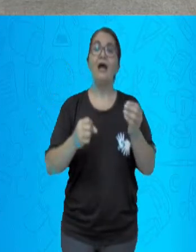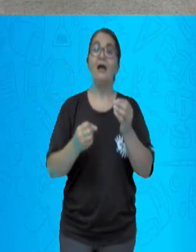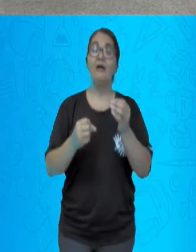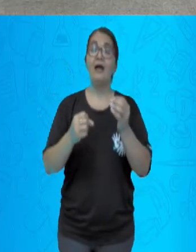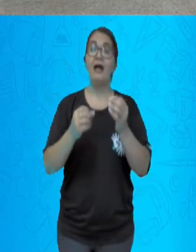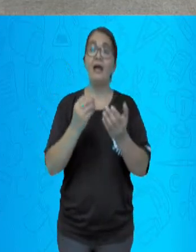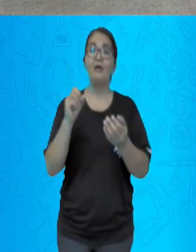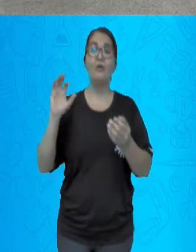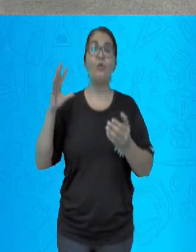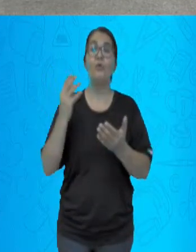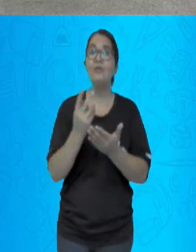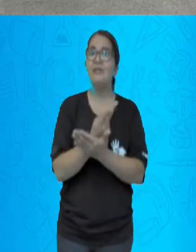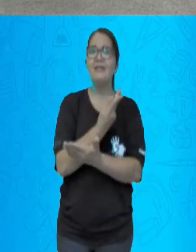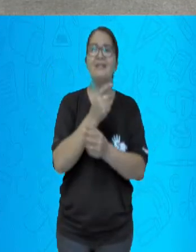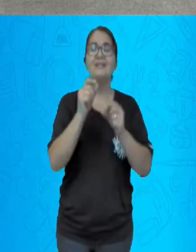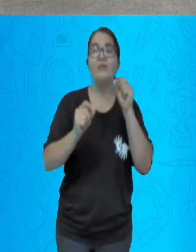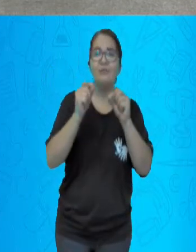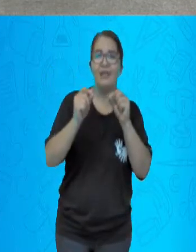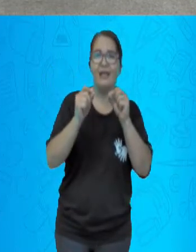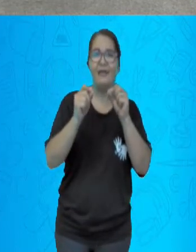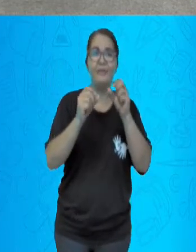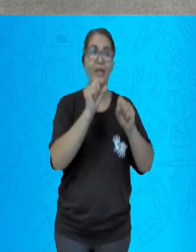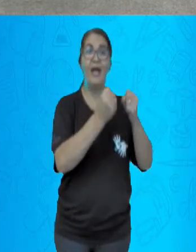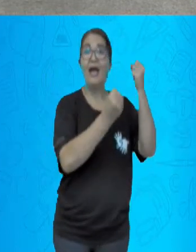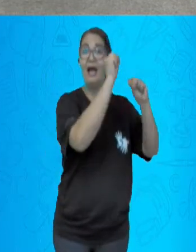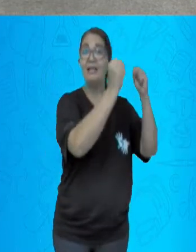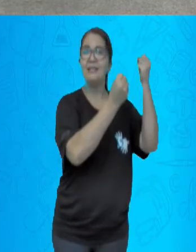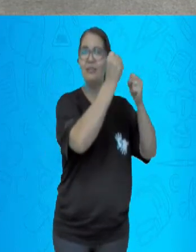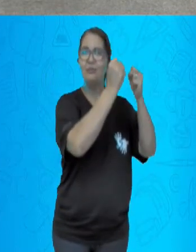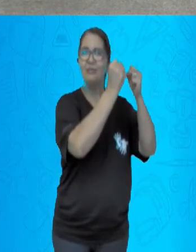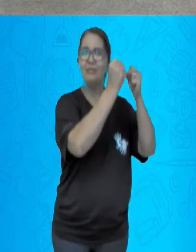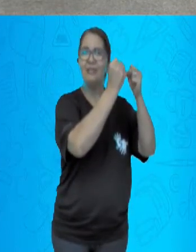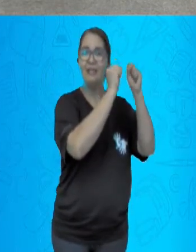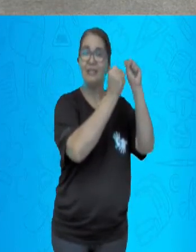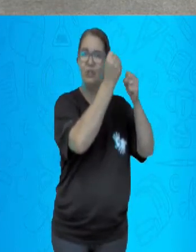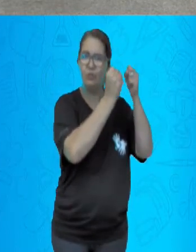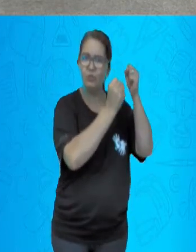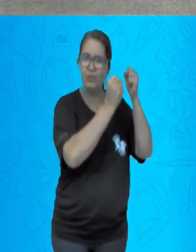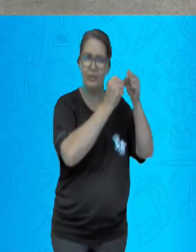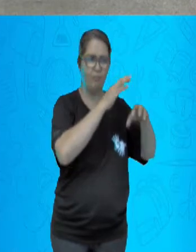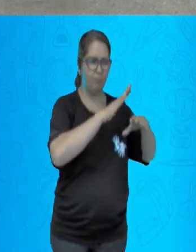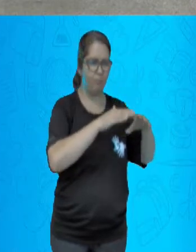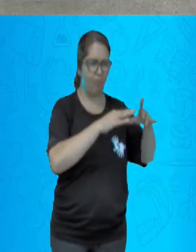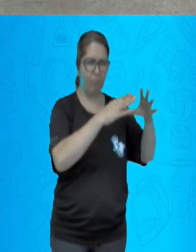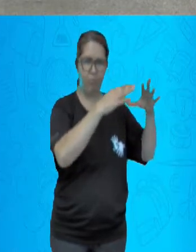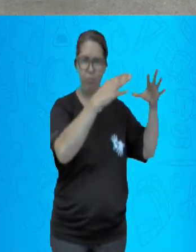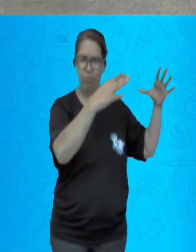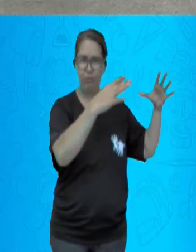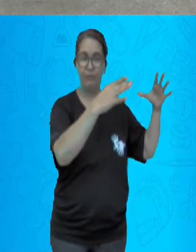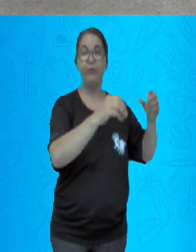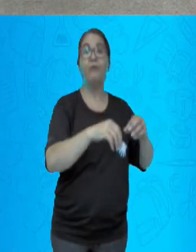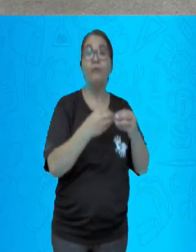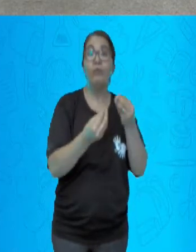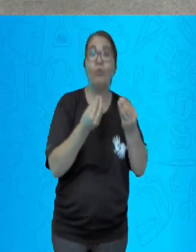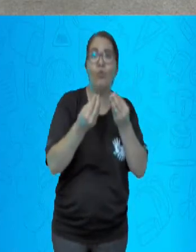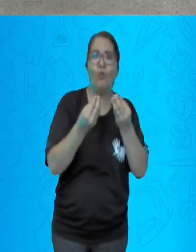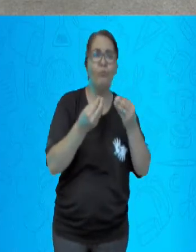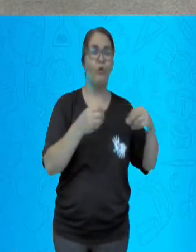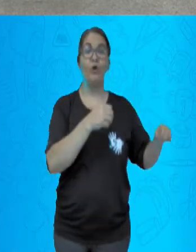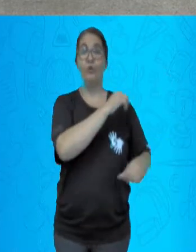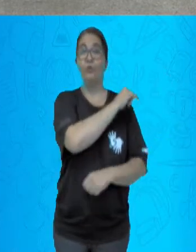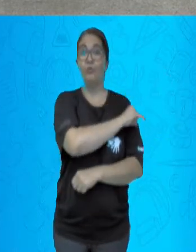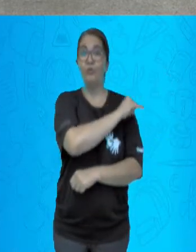que já eram bastante expressivas no Rio de Janeiro e em São Paulo. Por meio de intensa